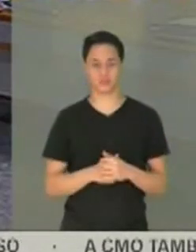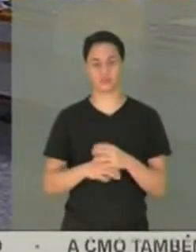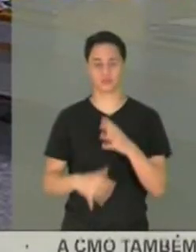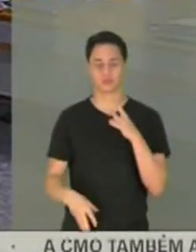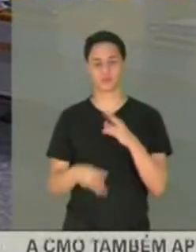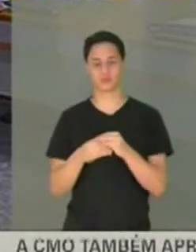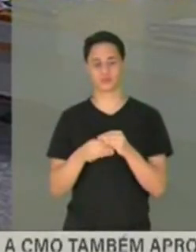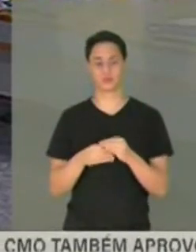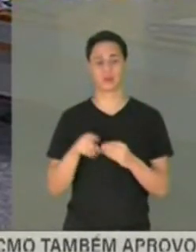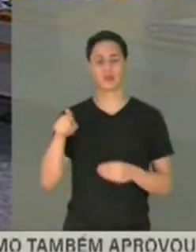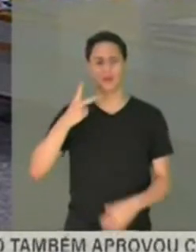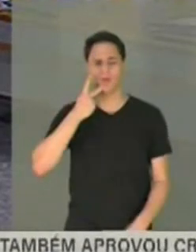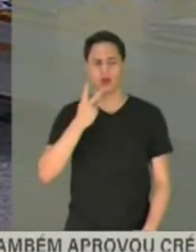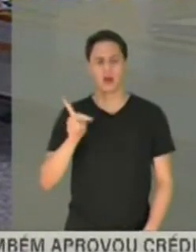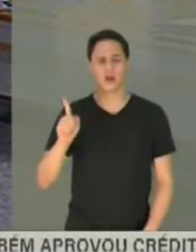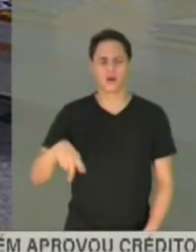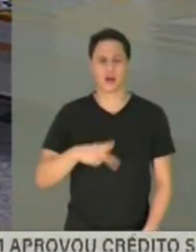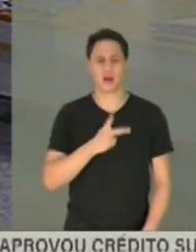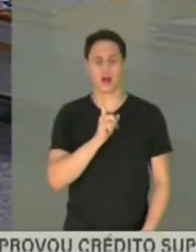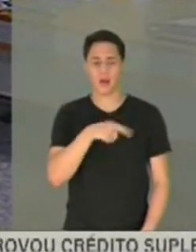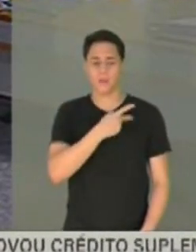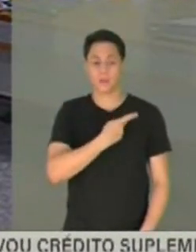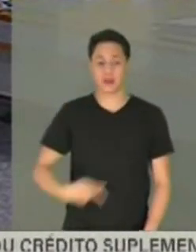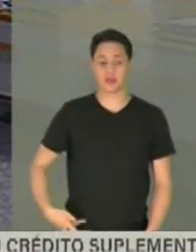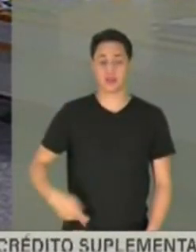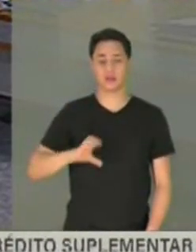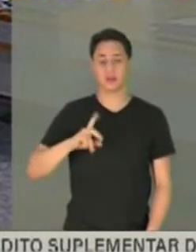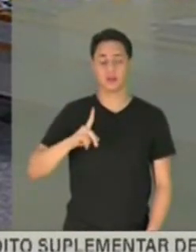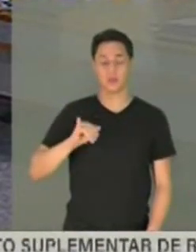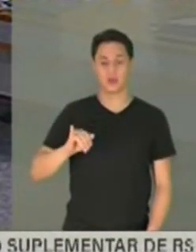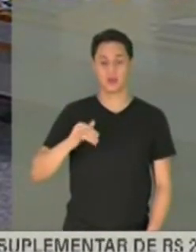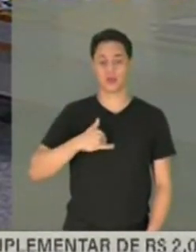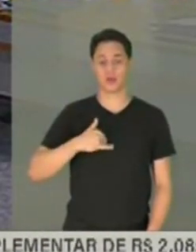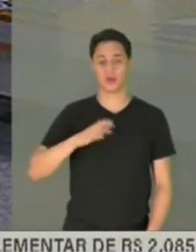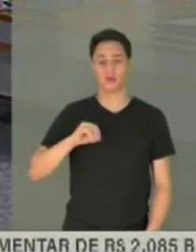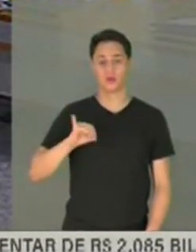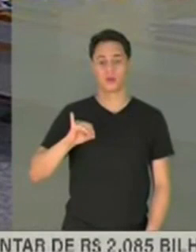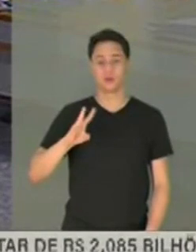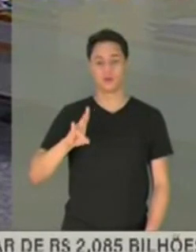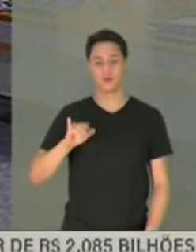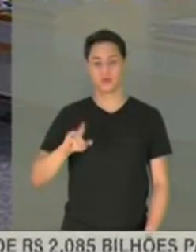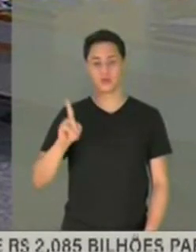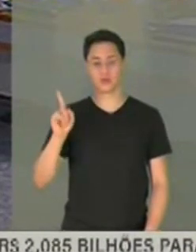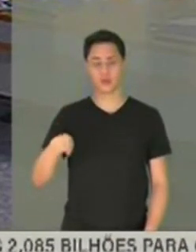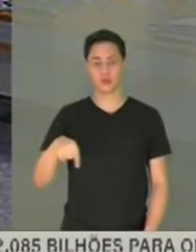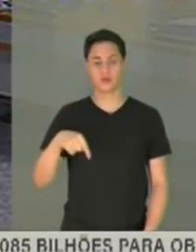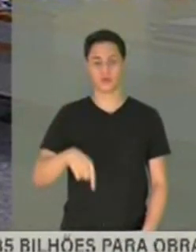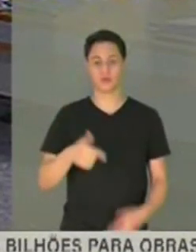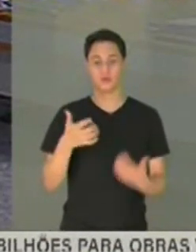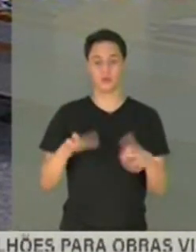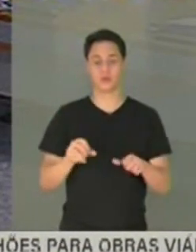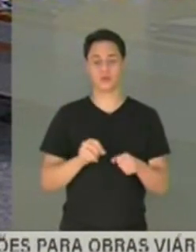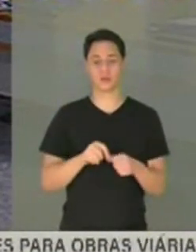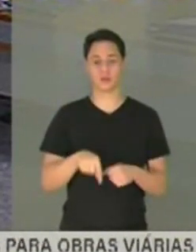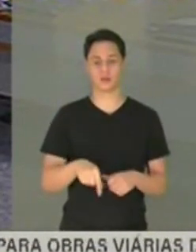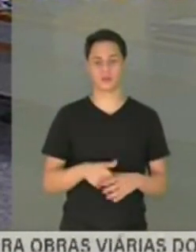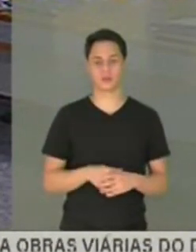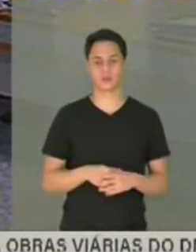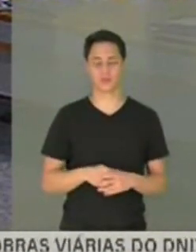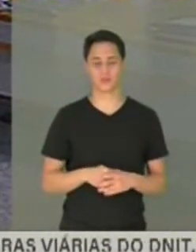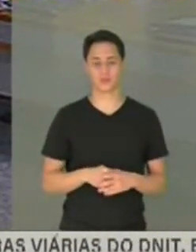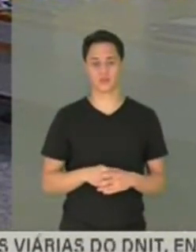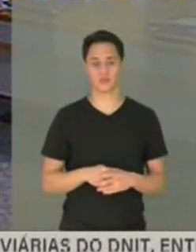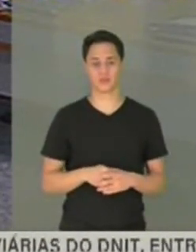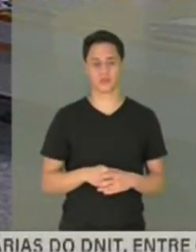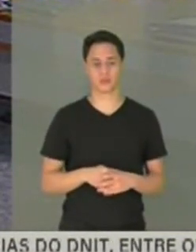Esse que vai falar é o presidente da CPI da Covid, que está fazendo um trabalho que essa aqui não quis fazer, por favor. Farei a réplica em